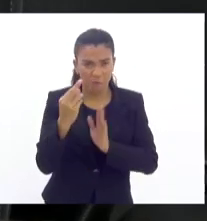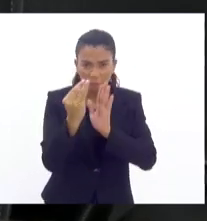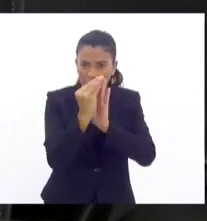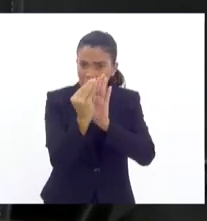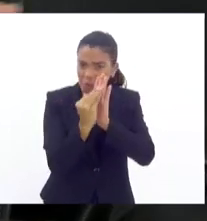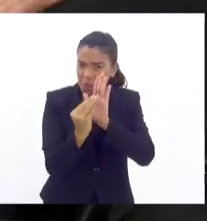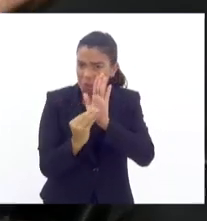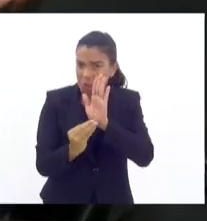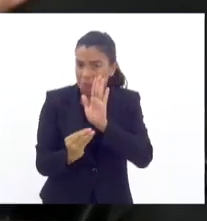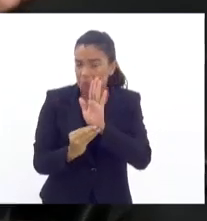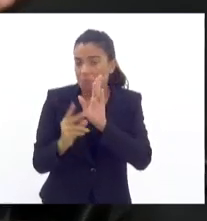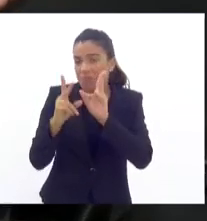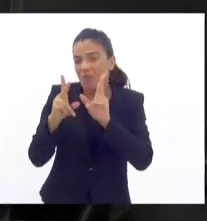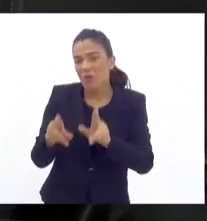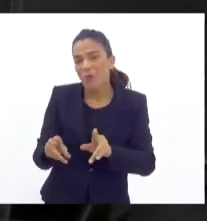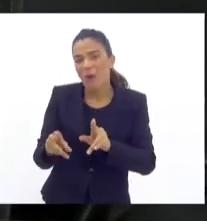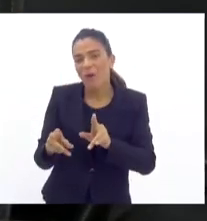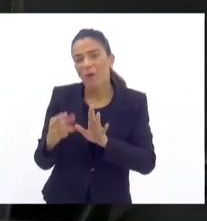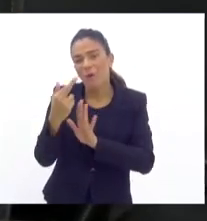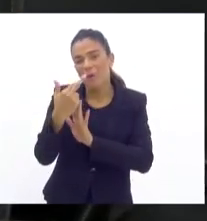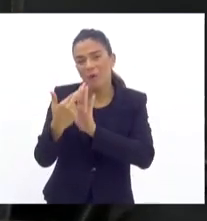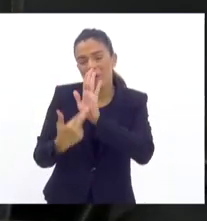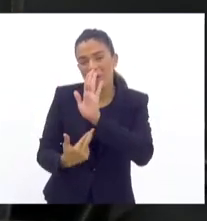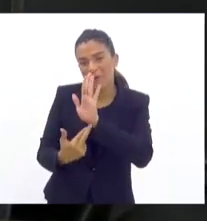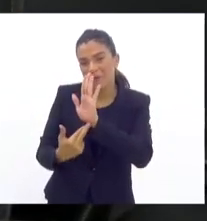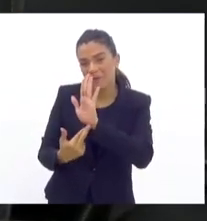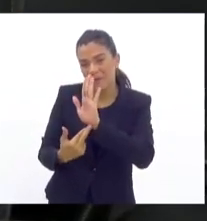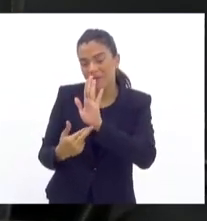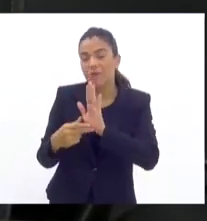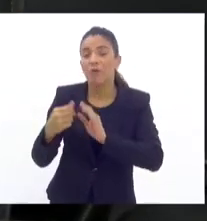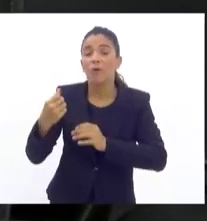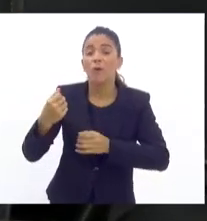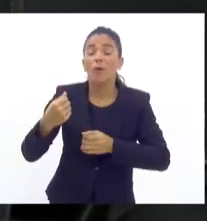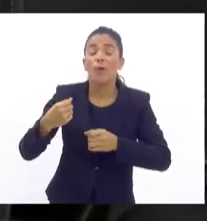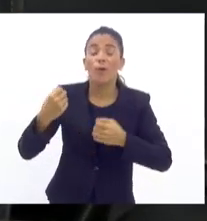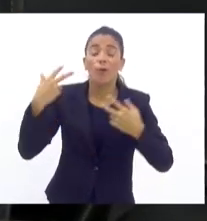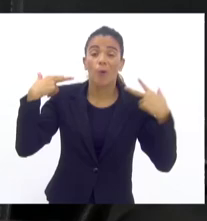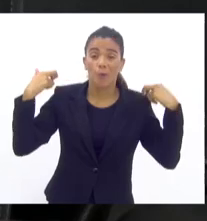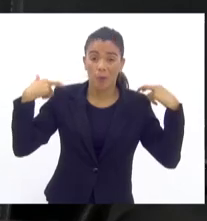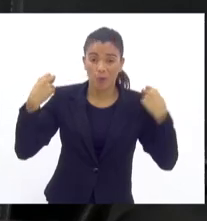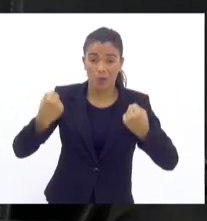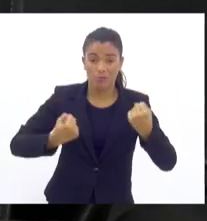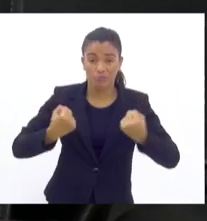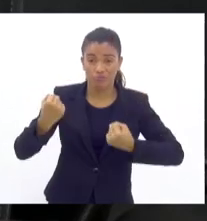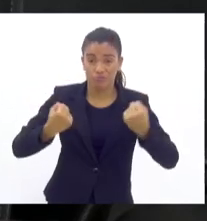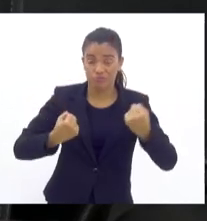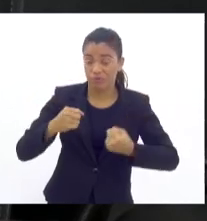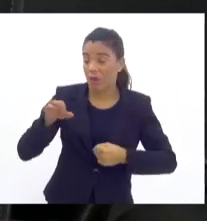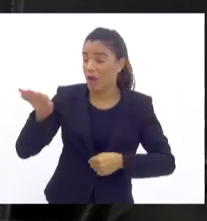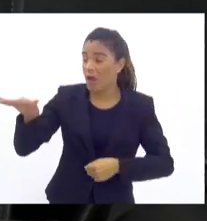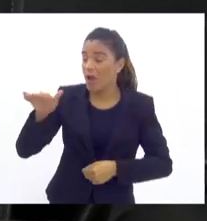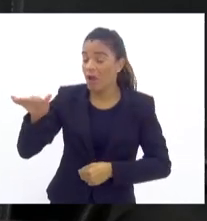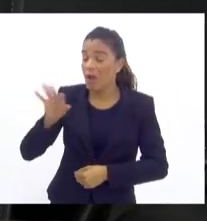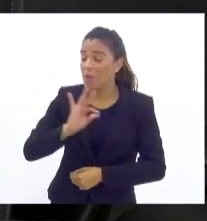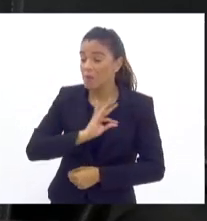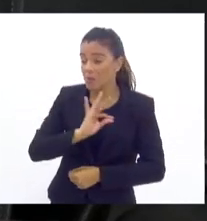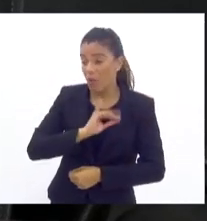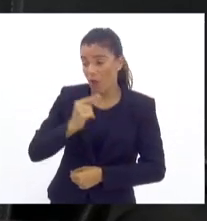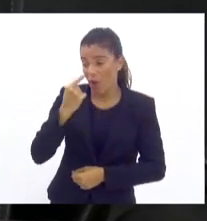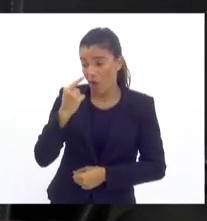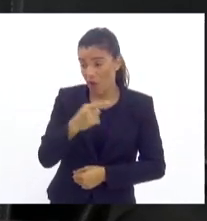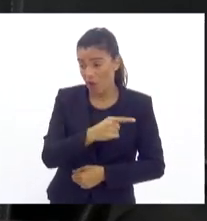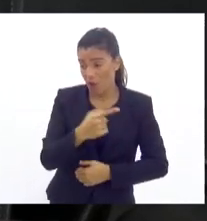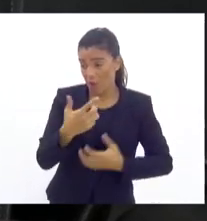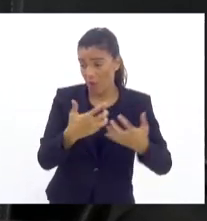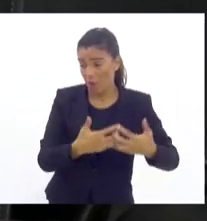Que nem foi relatado que o motorista chegou até os policiais e falou, olha, meu caminhão está